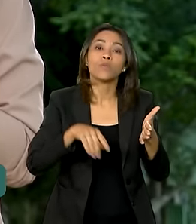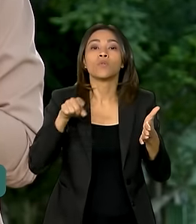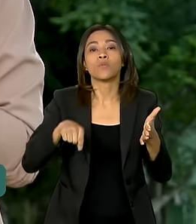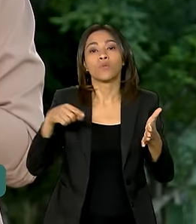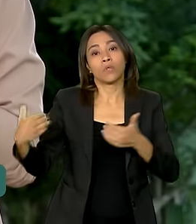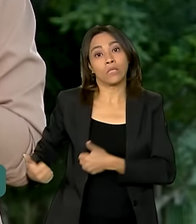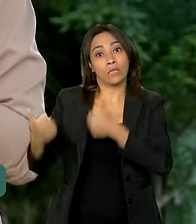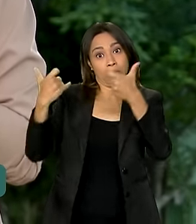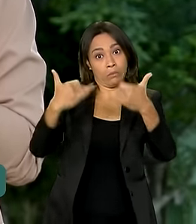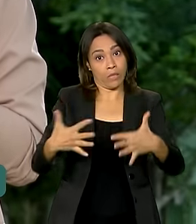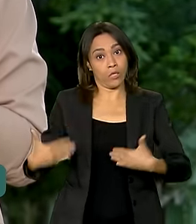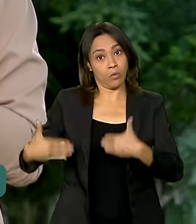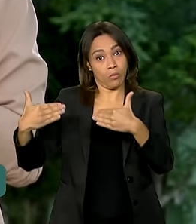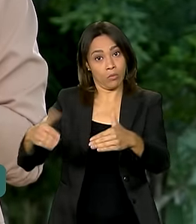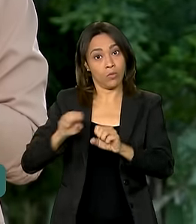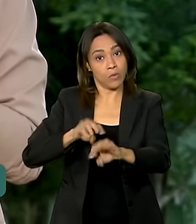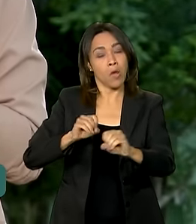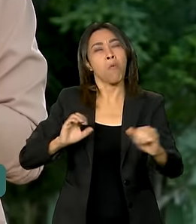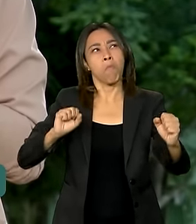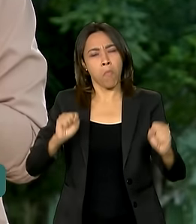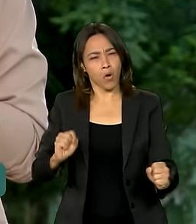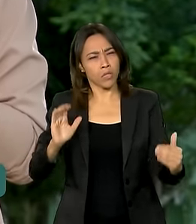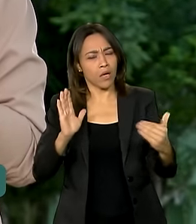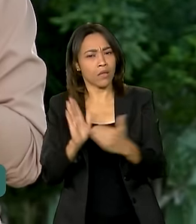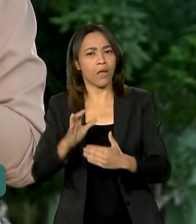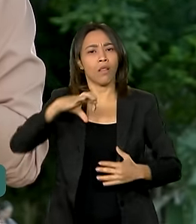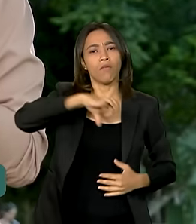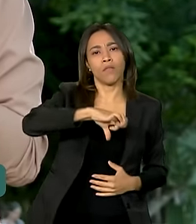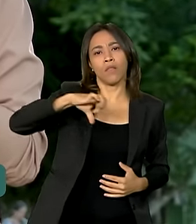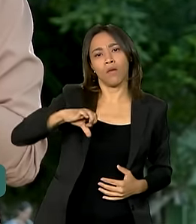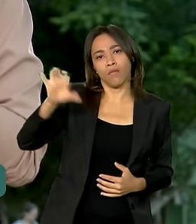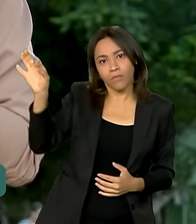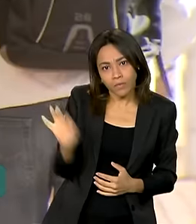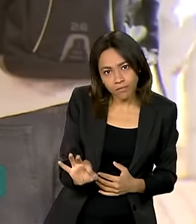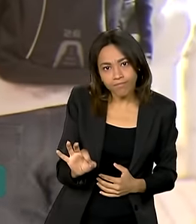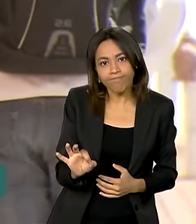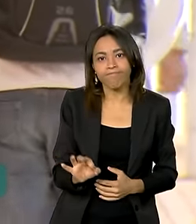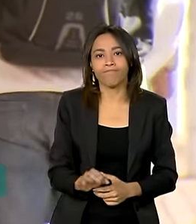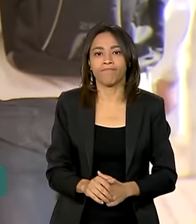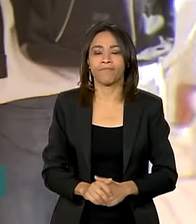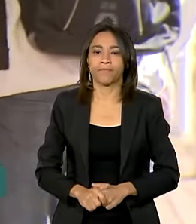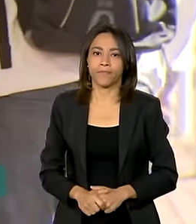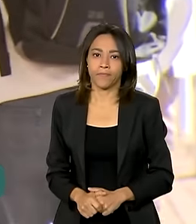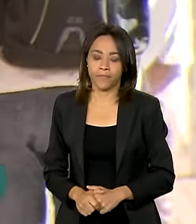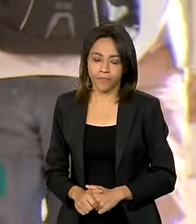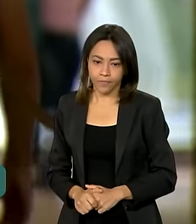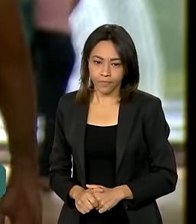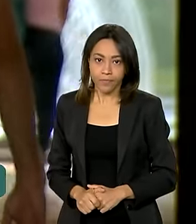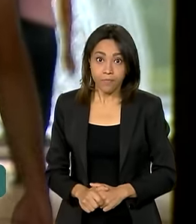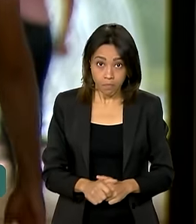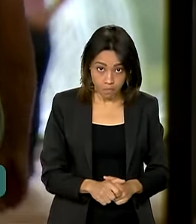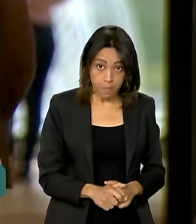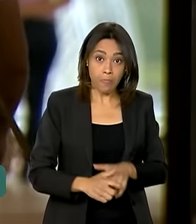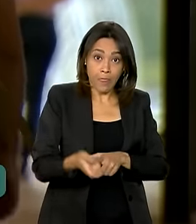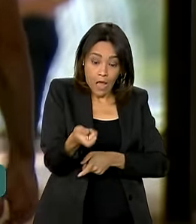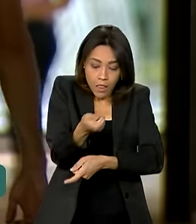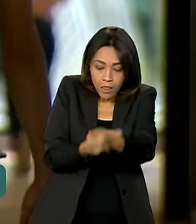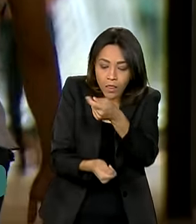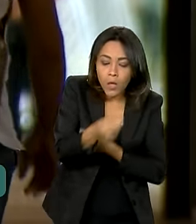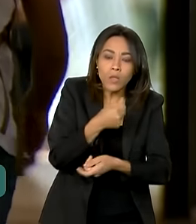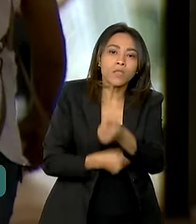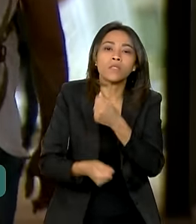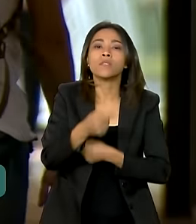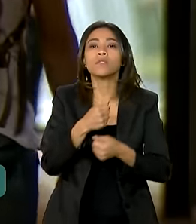Ministério da Educação, podem chegar a 99%. A renegociação do FIES foi